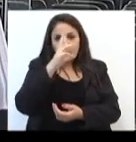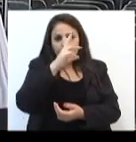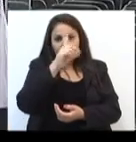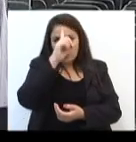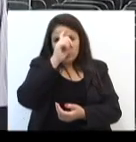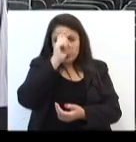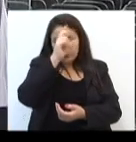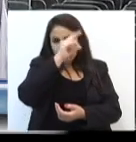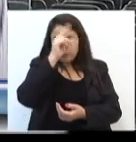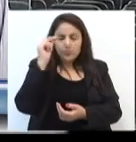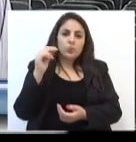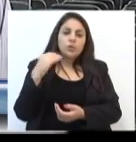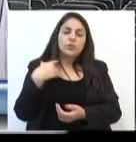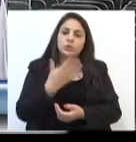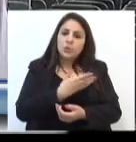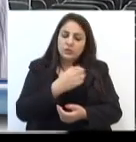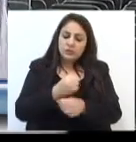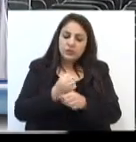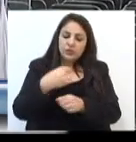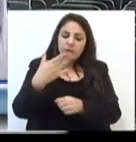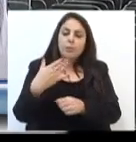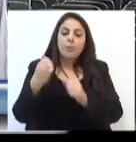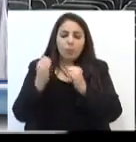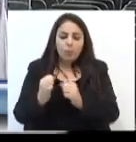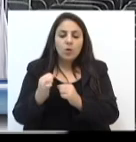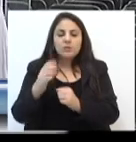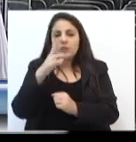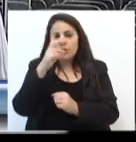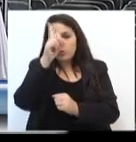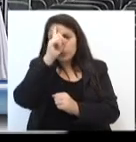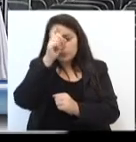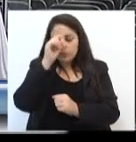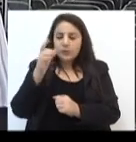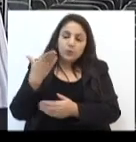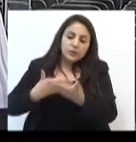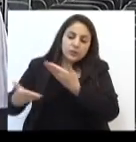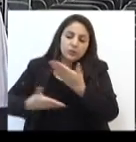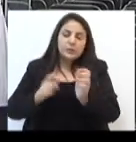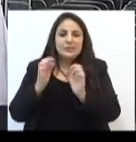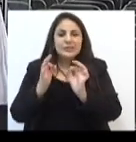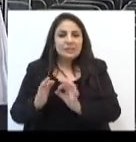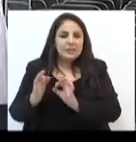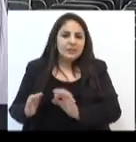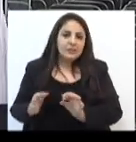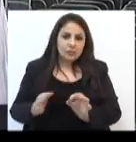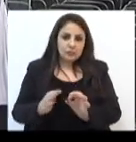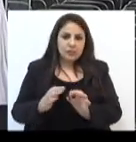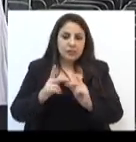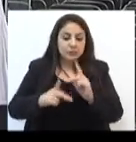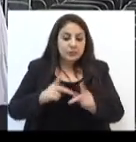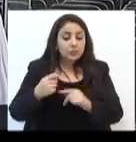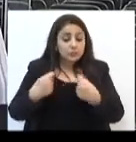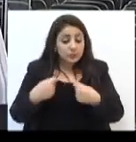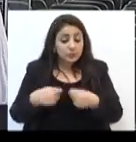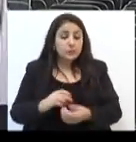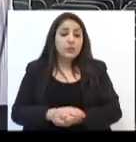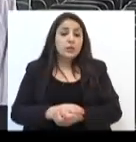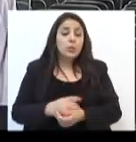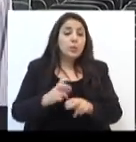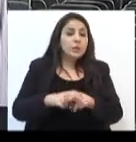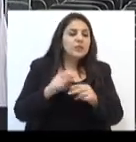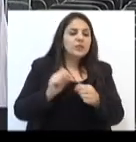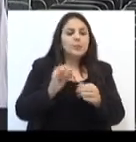Que a partir do ano que vem em diante, o Hospital Municipal possa dar um atendimento adequado que a nossa população merece, porque senão fica todo mundo